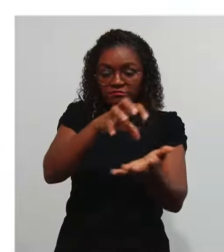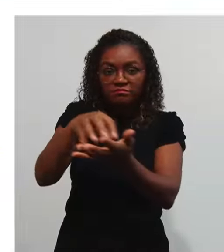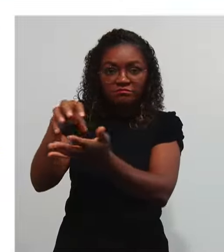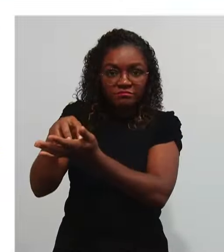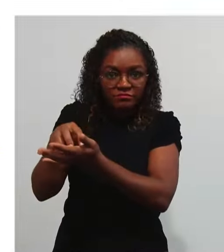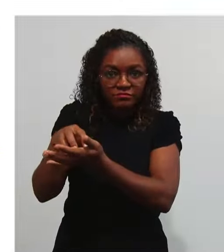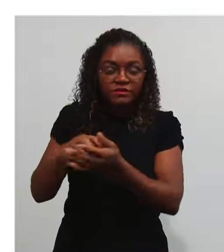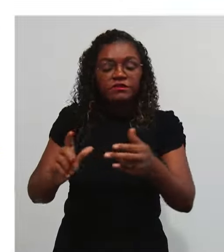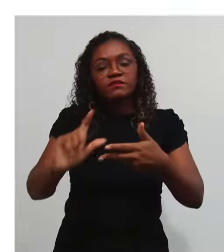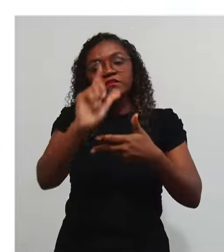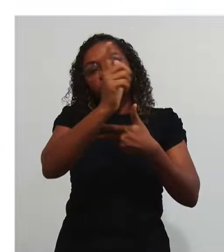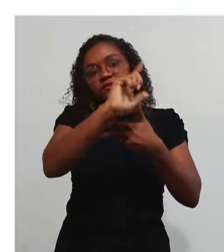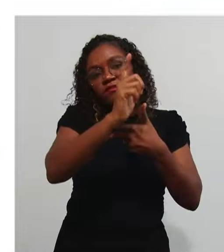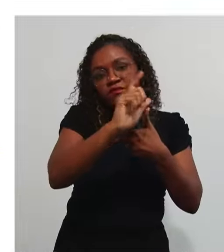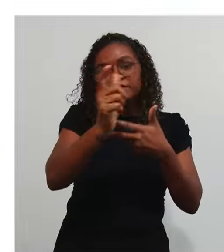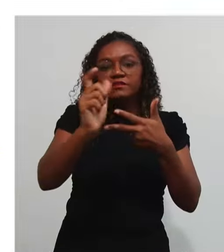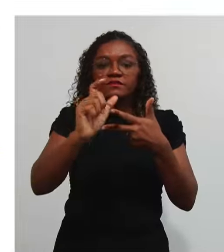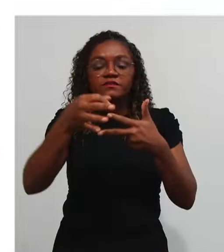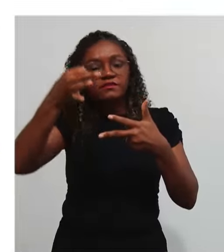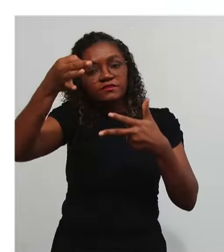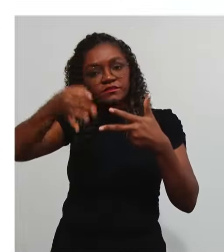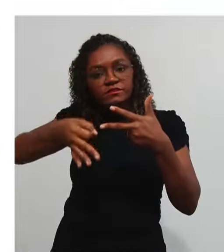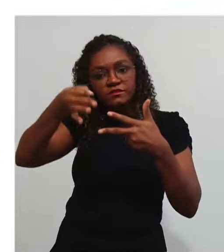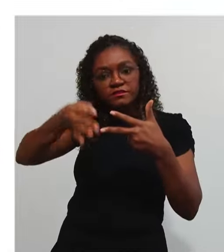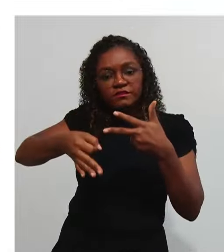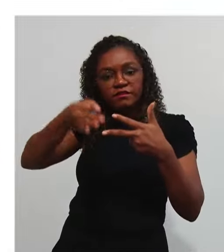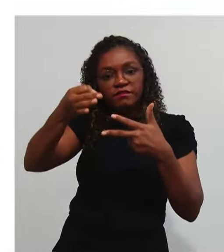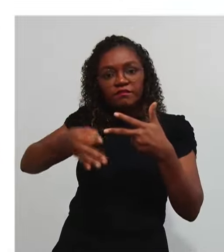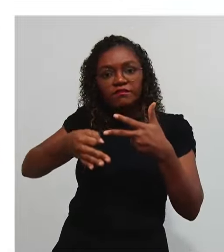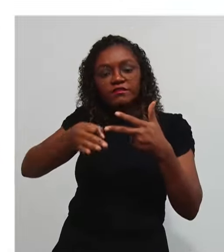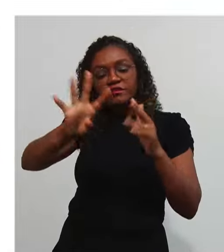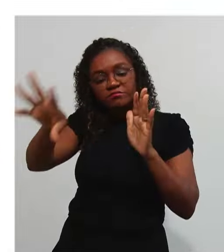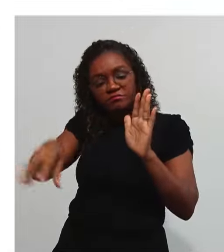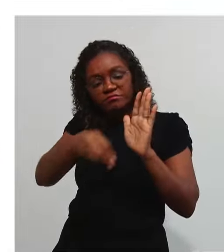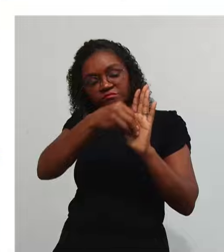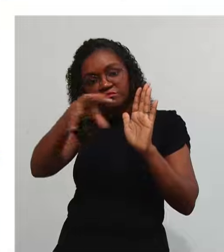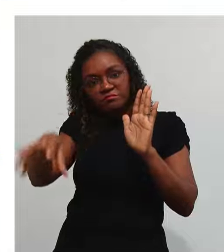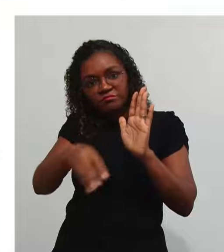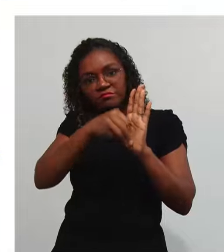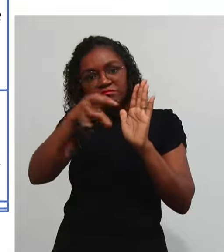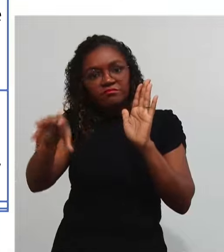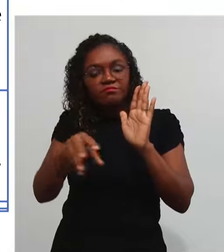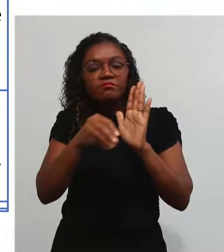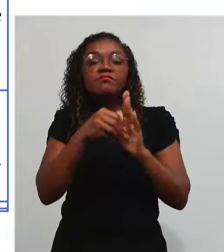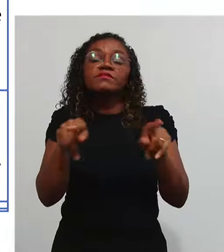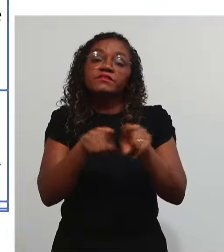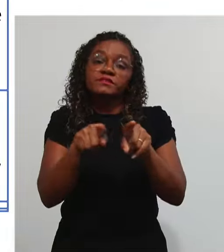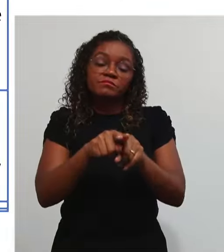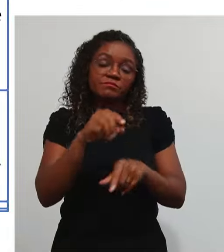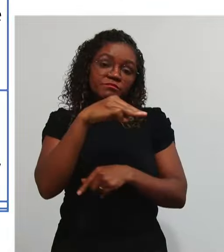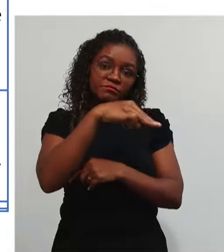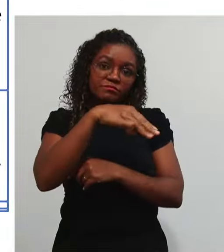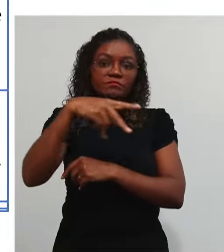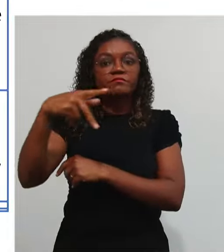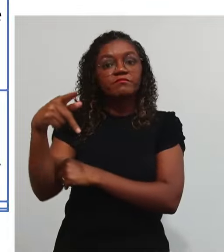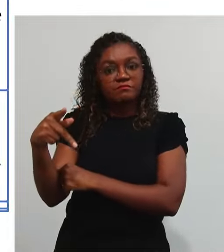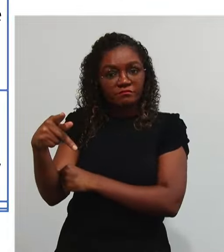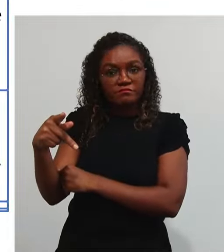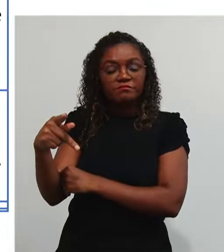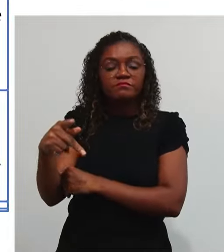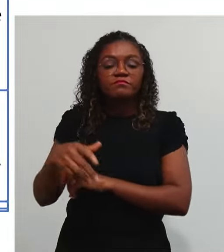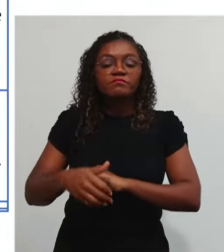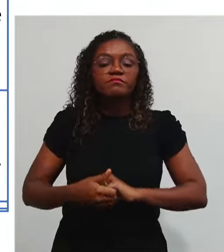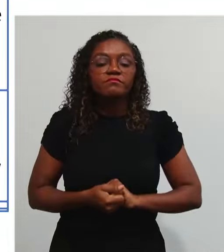Legislativos Judiciário E o chefe Do ministério Público Senhores